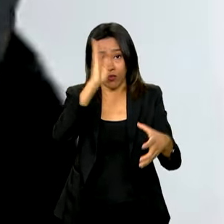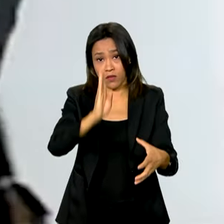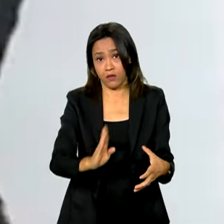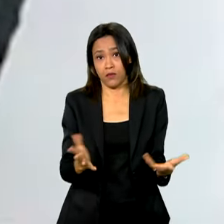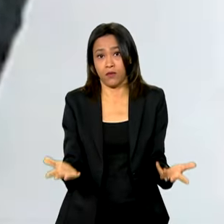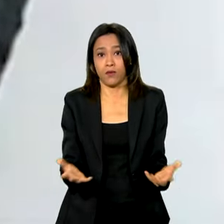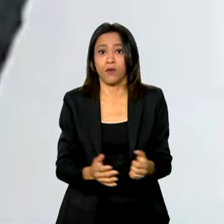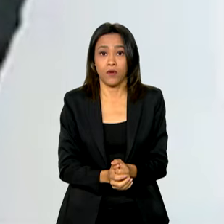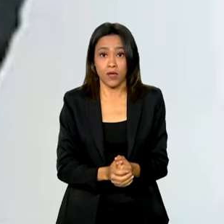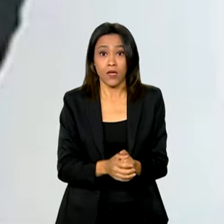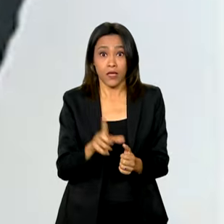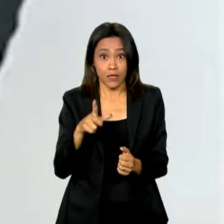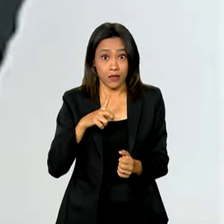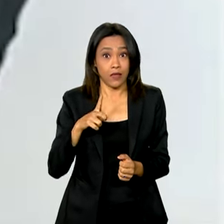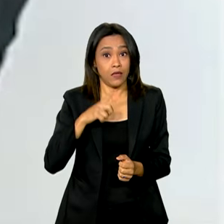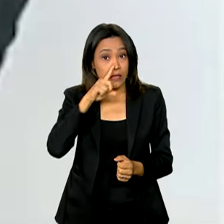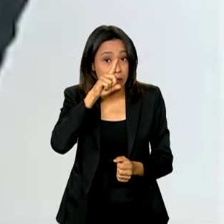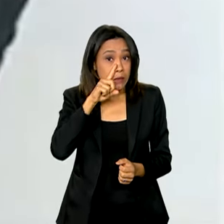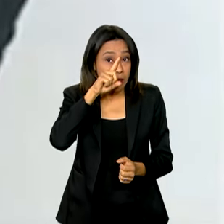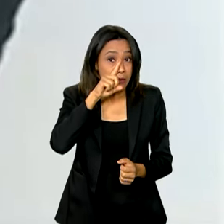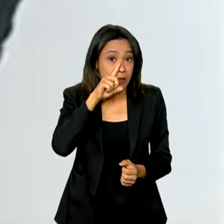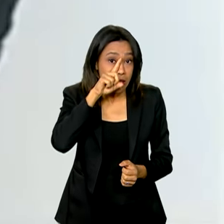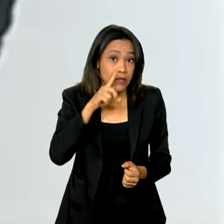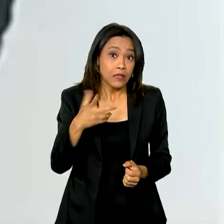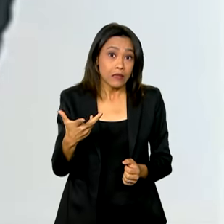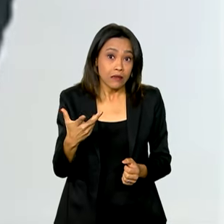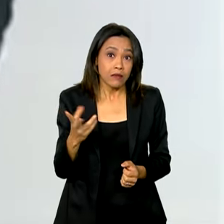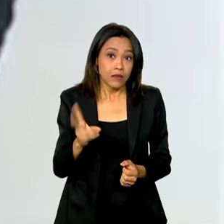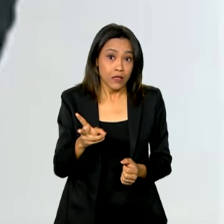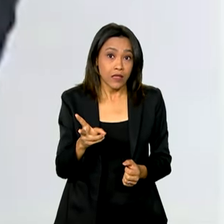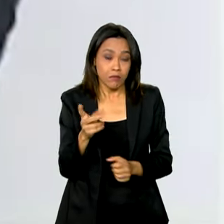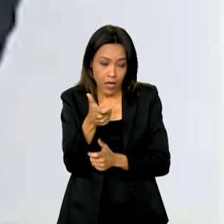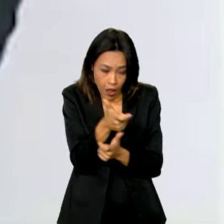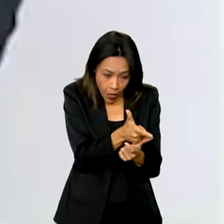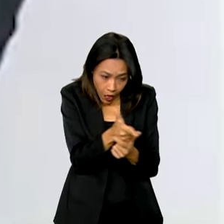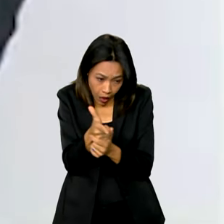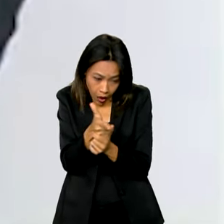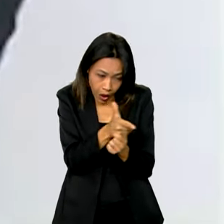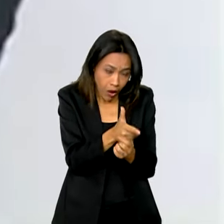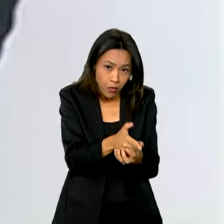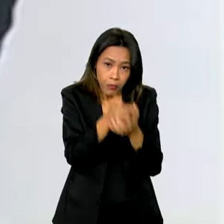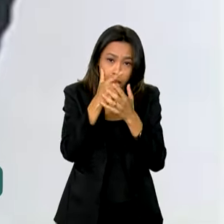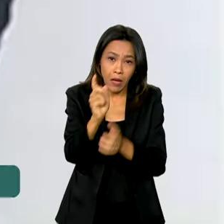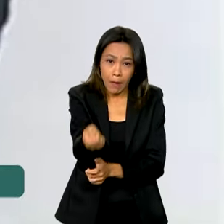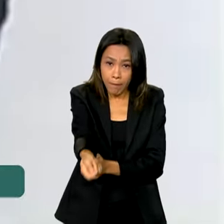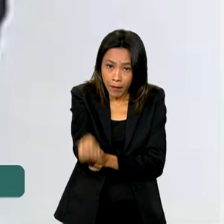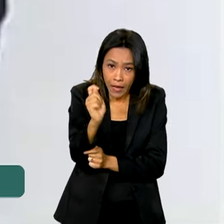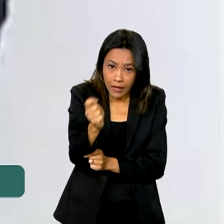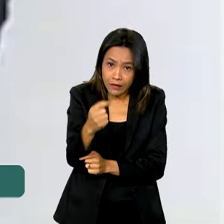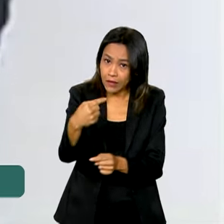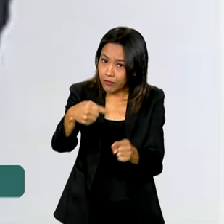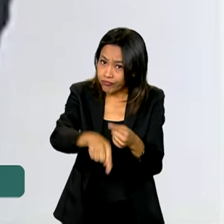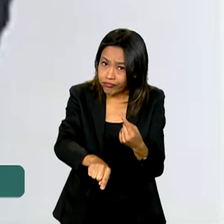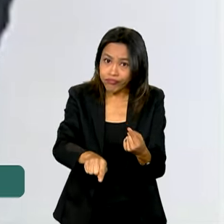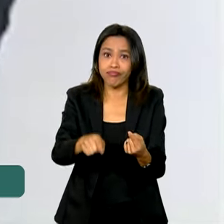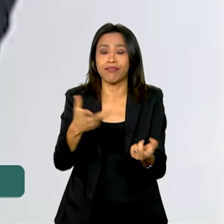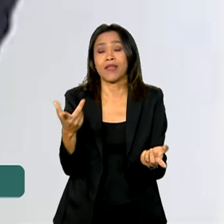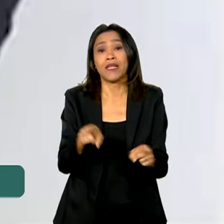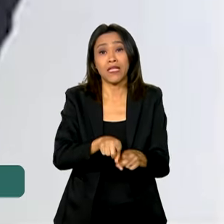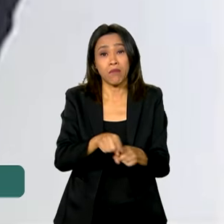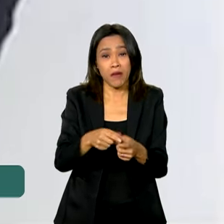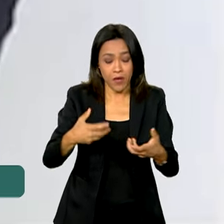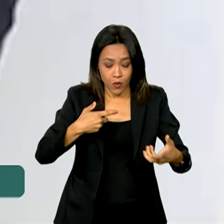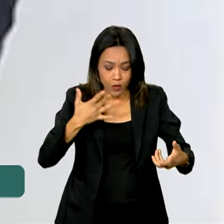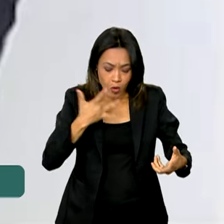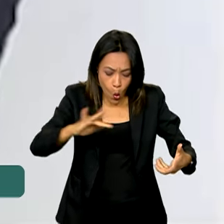E que é ameaçada todos os dias pela perda de hábitos, pela caça predatória, pela pesca predatória, pelo garimpo, pela